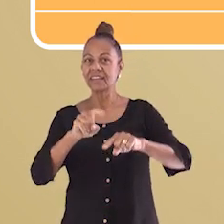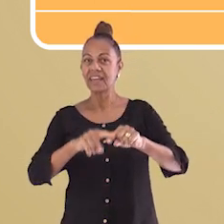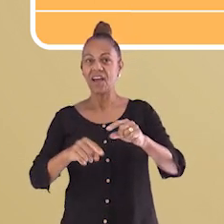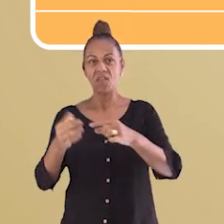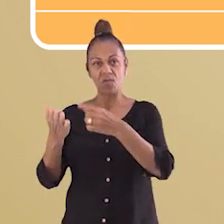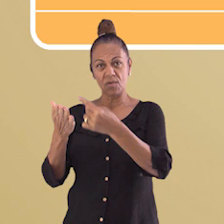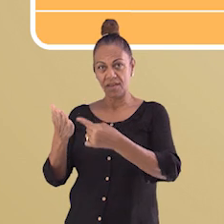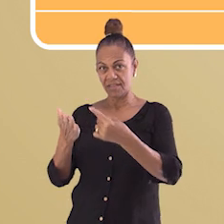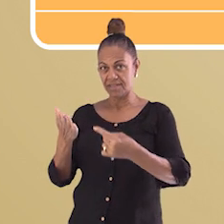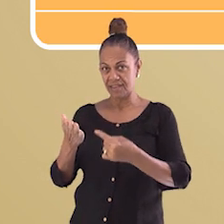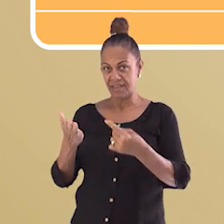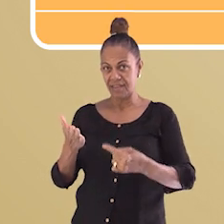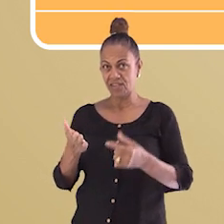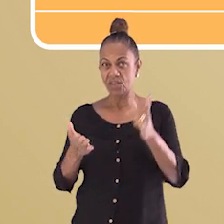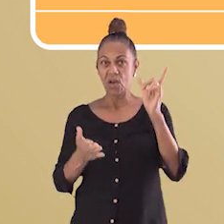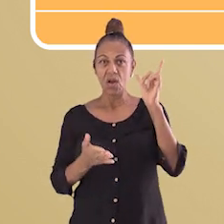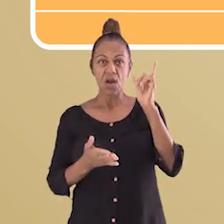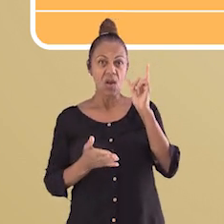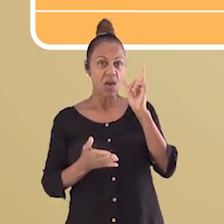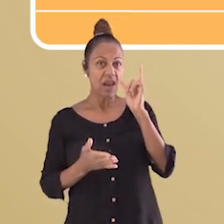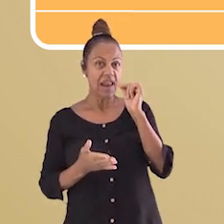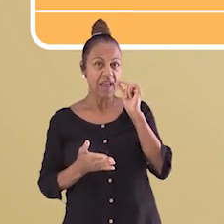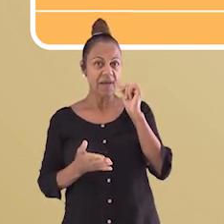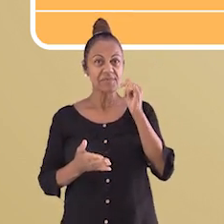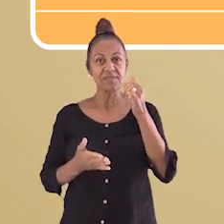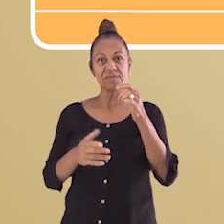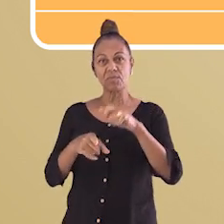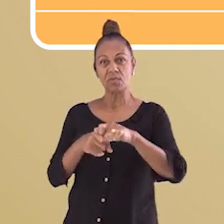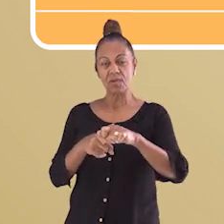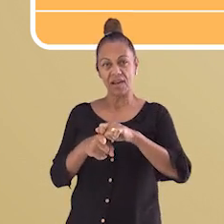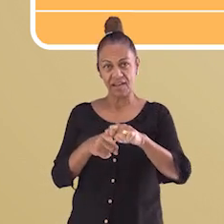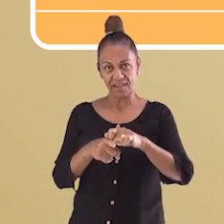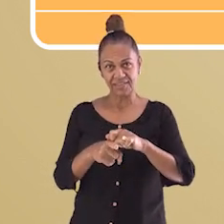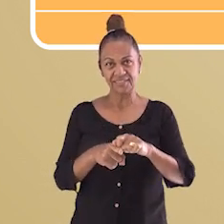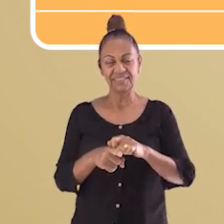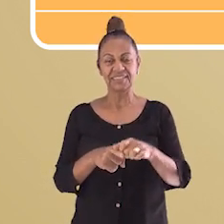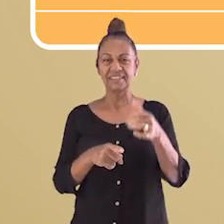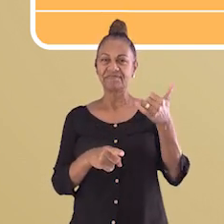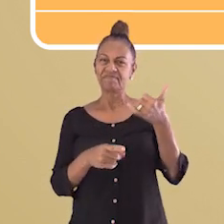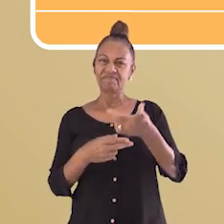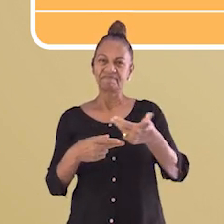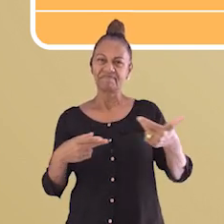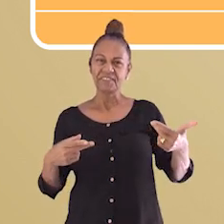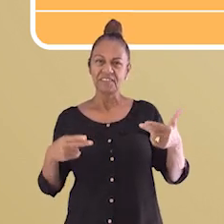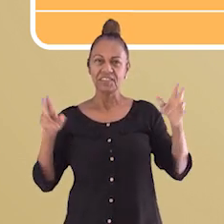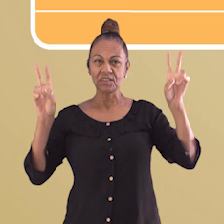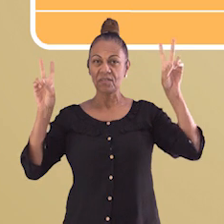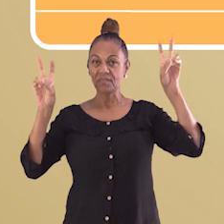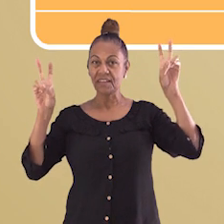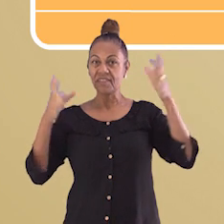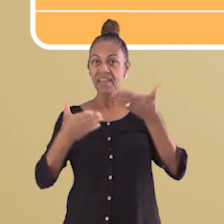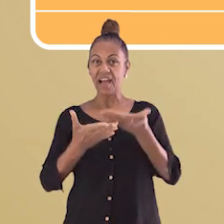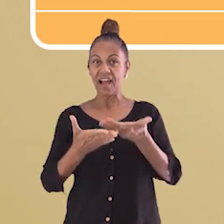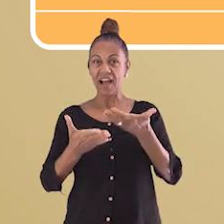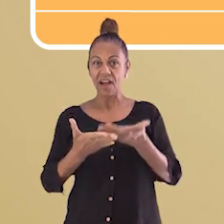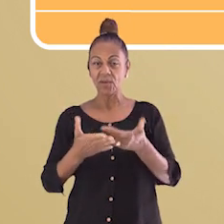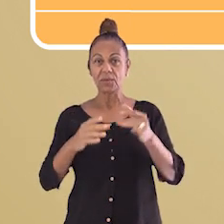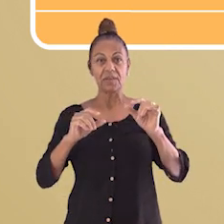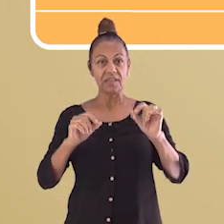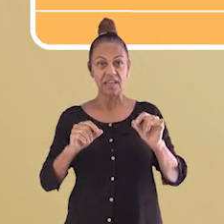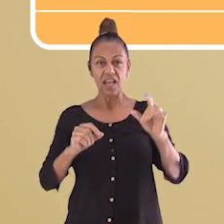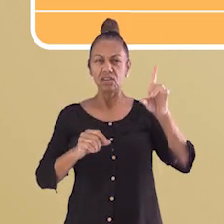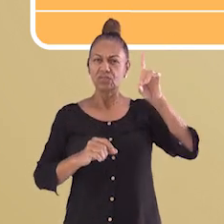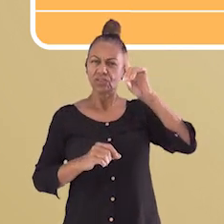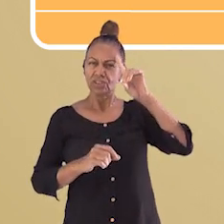data de hoje e o nome da nossa aula, que é misturas do dia a dia. Você conhece? Enquanto você